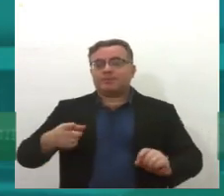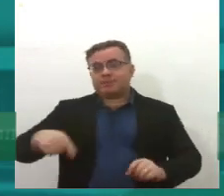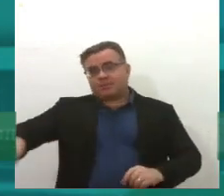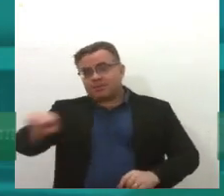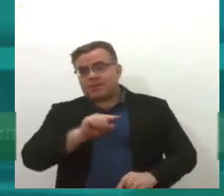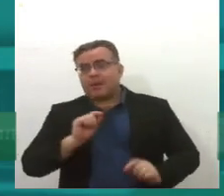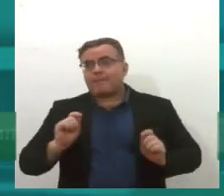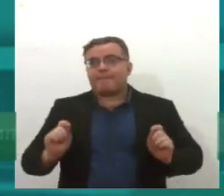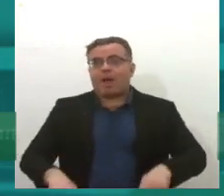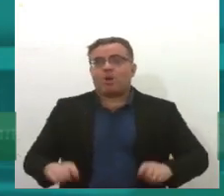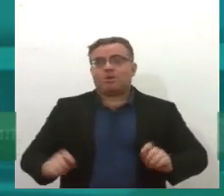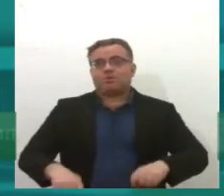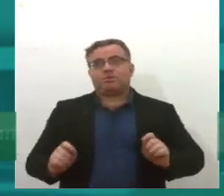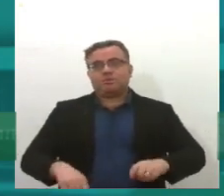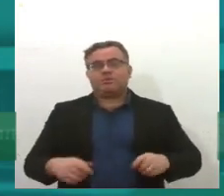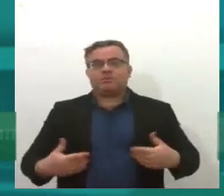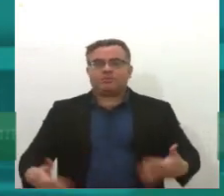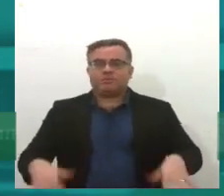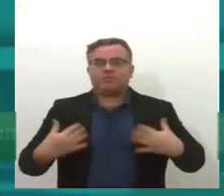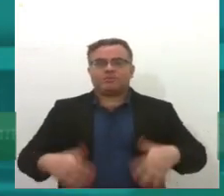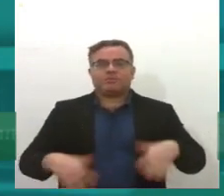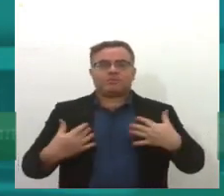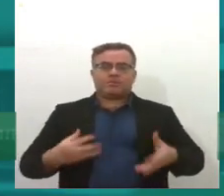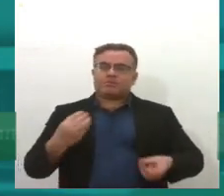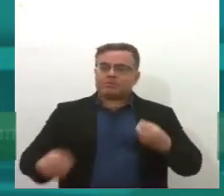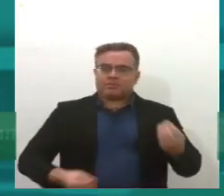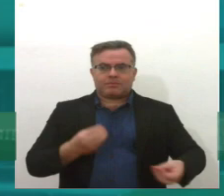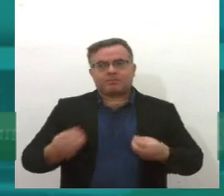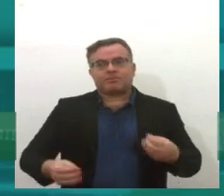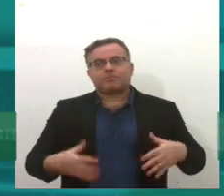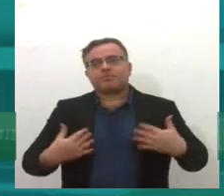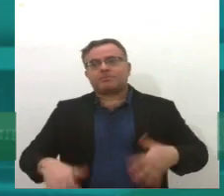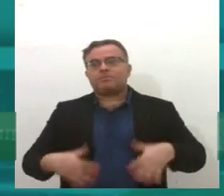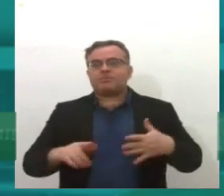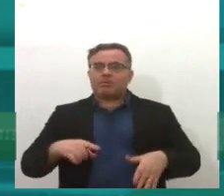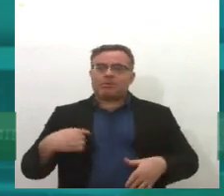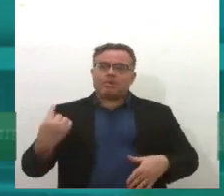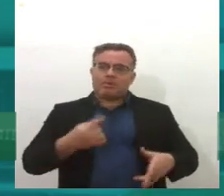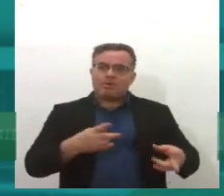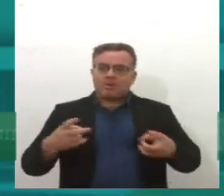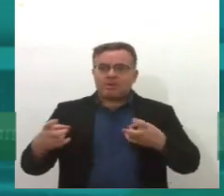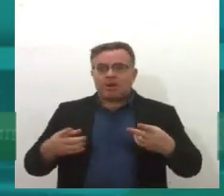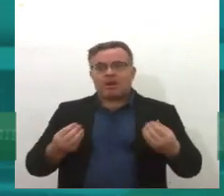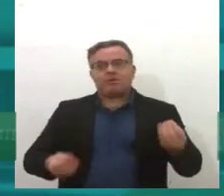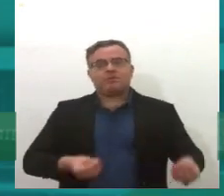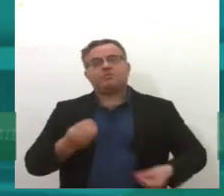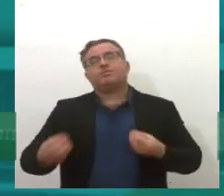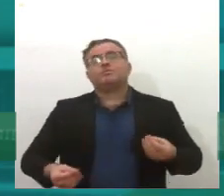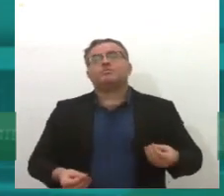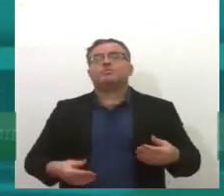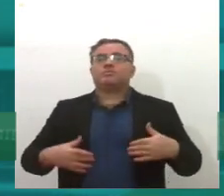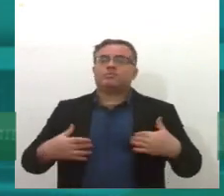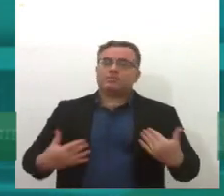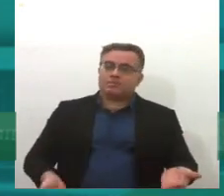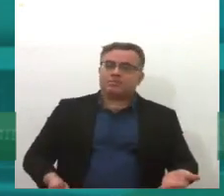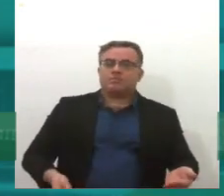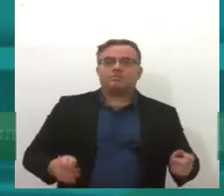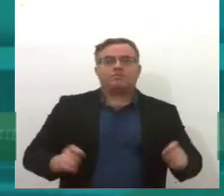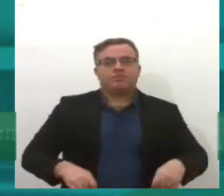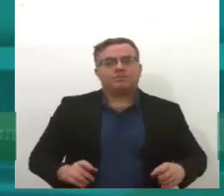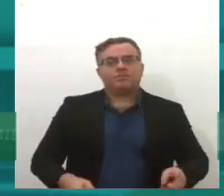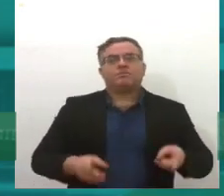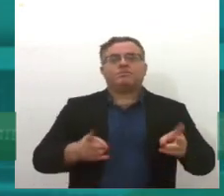vai poder ter todos os desdobramentos que a gente vem assistindo nos últimos tempos com muita preocupação. Então, uma